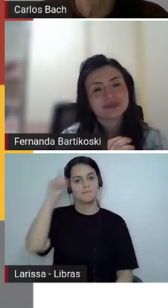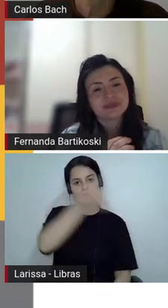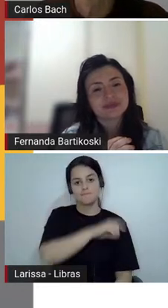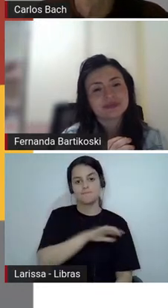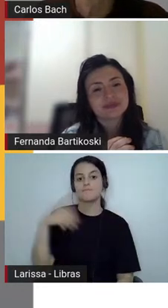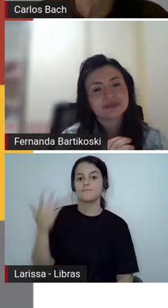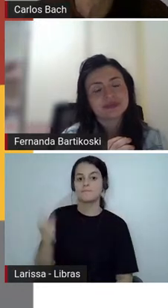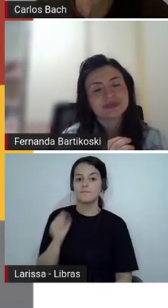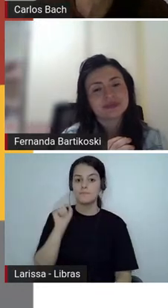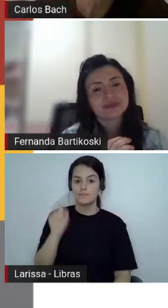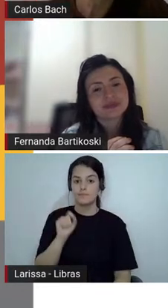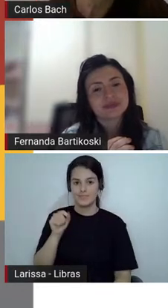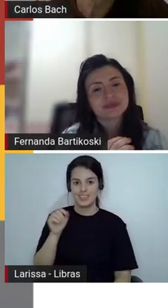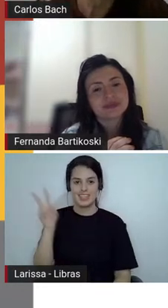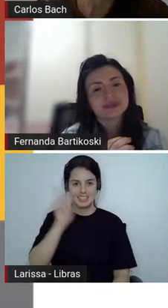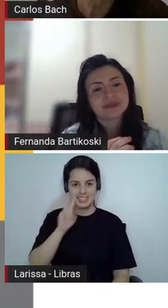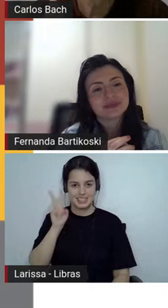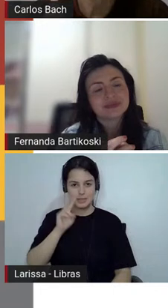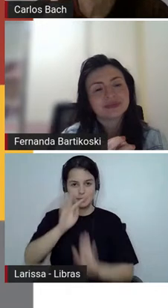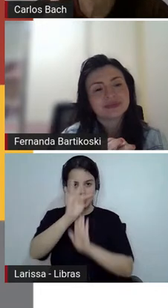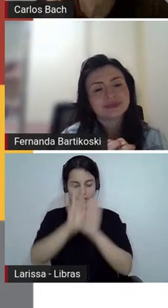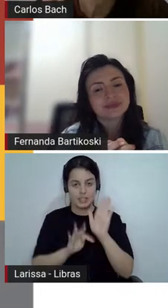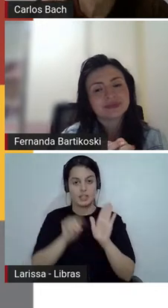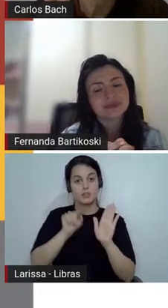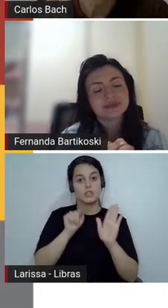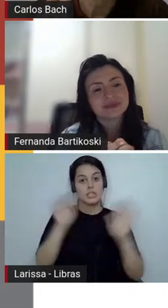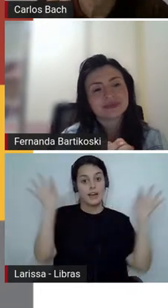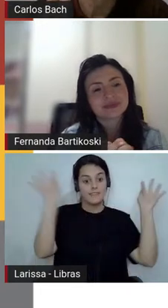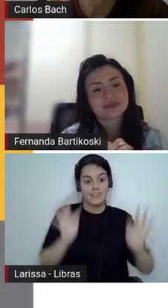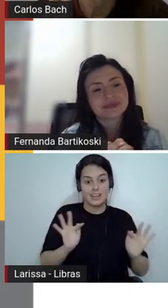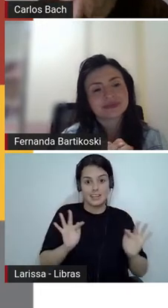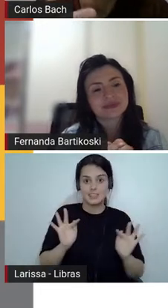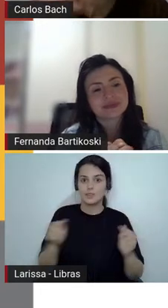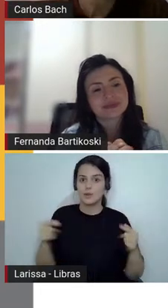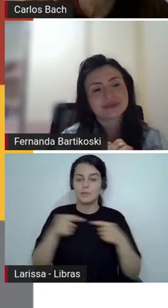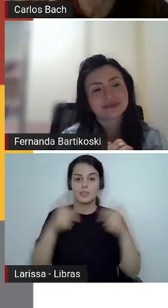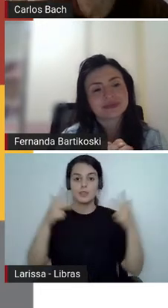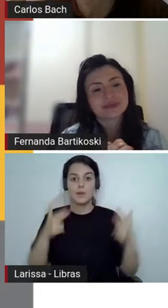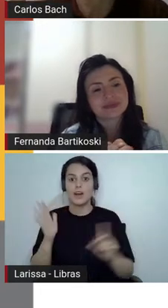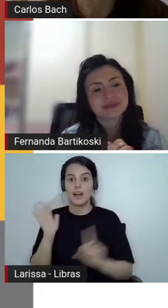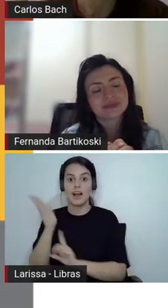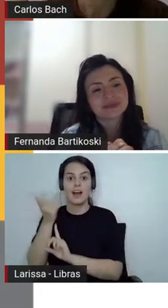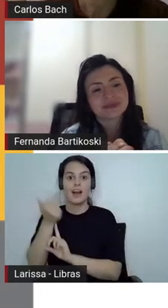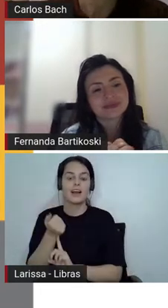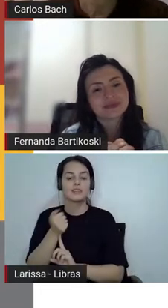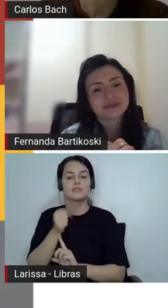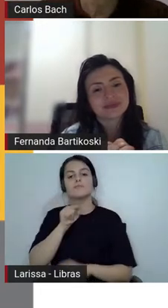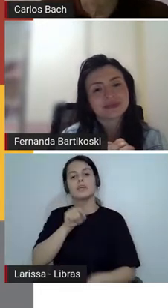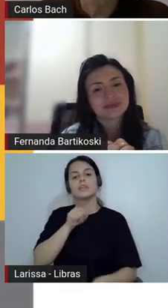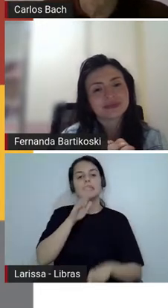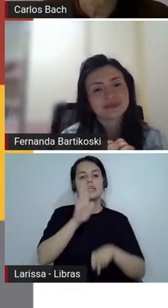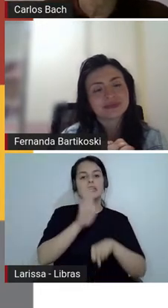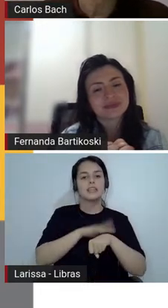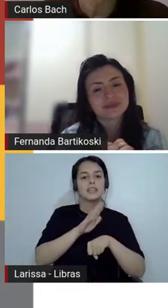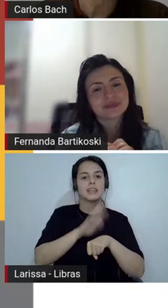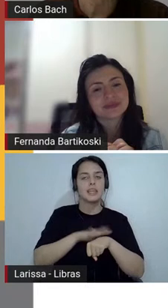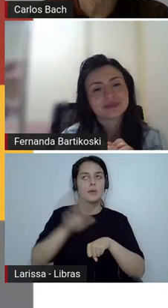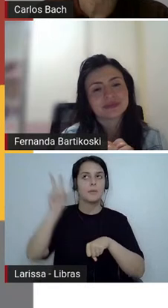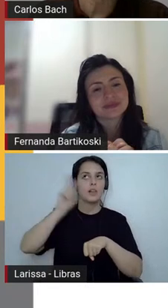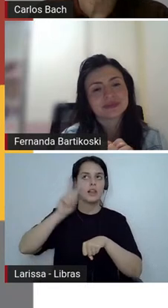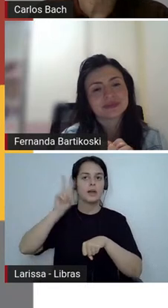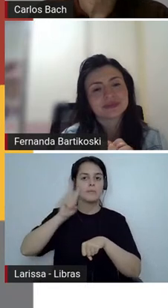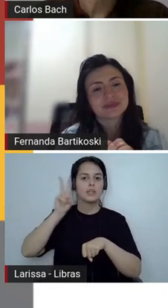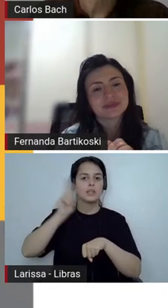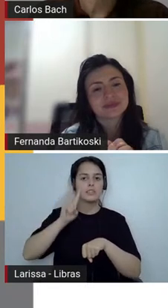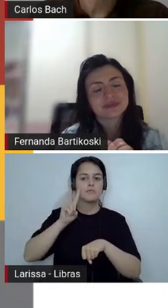parágrafos estão num tempo imemorial ela não diz que tempo é esse houve um tempo e o quinto e o último estão